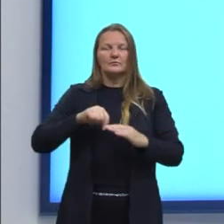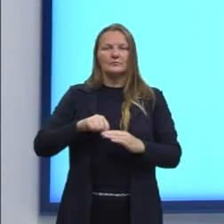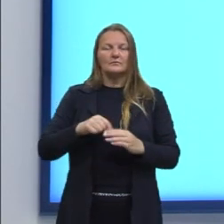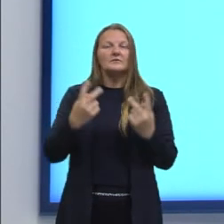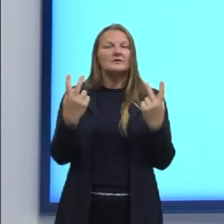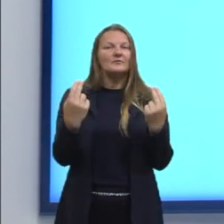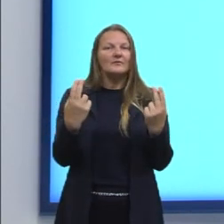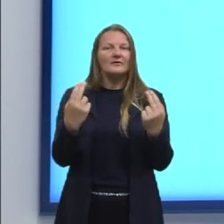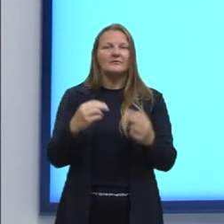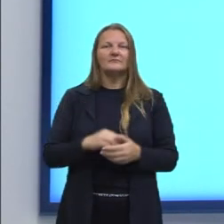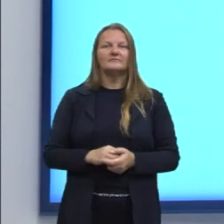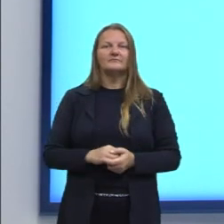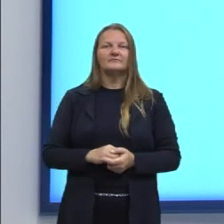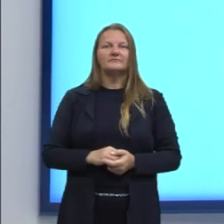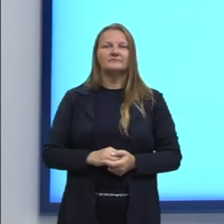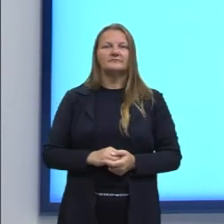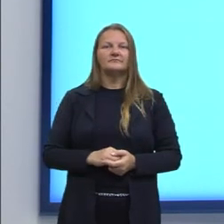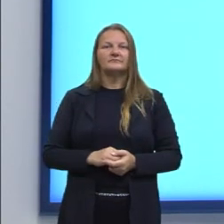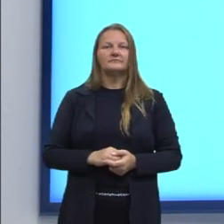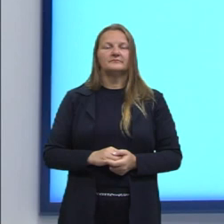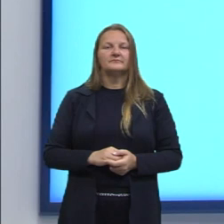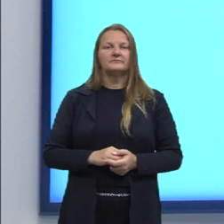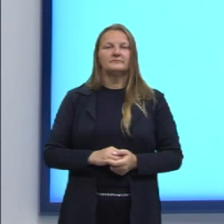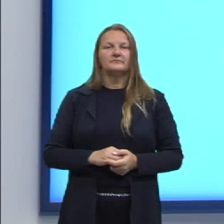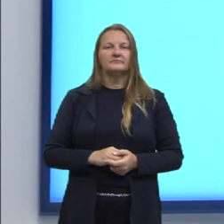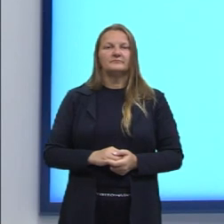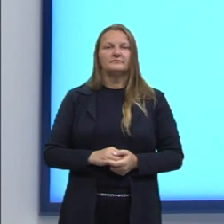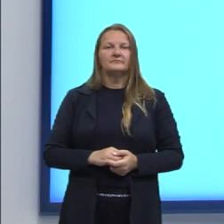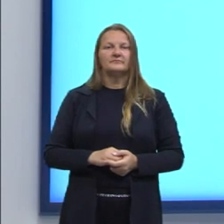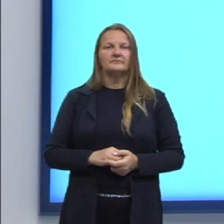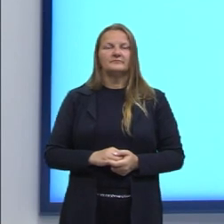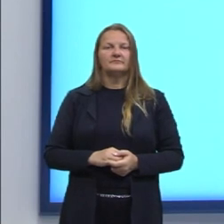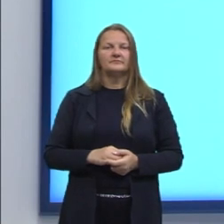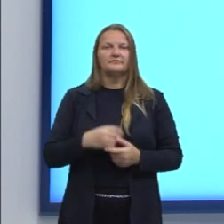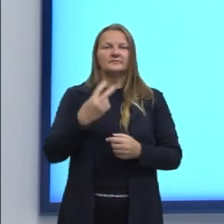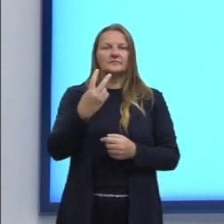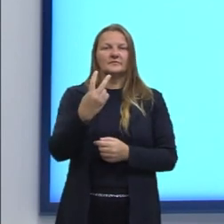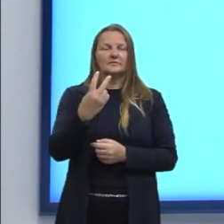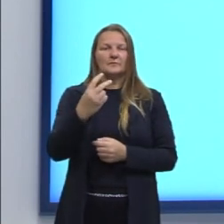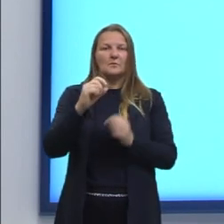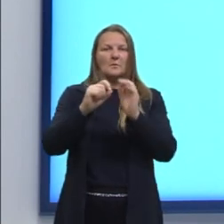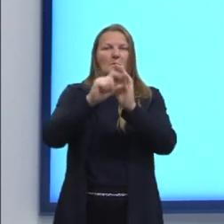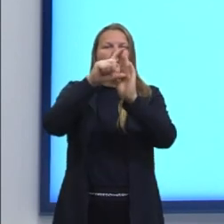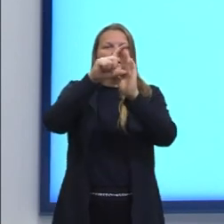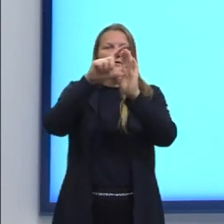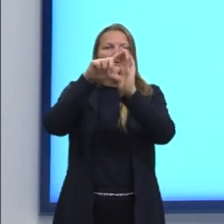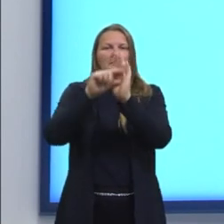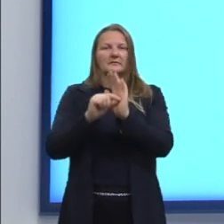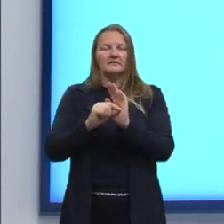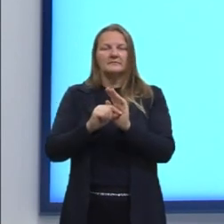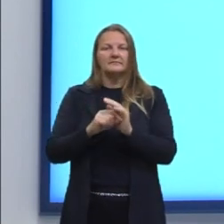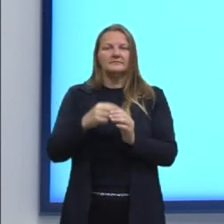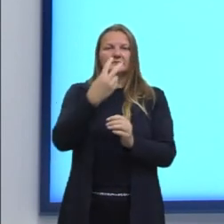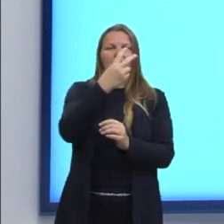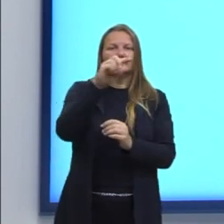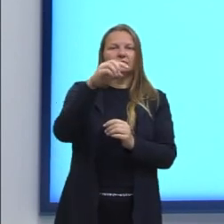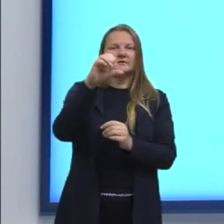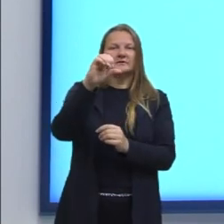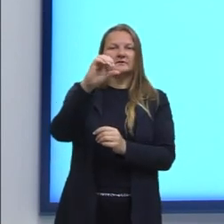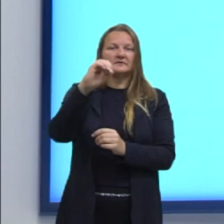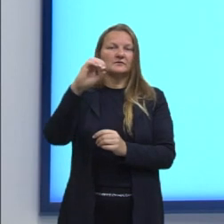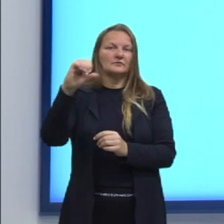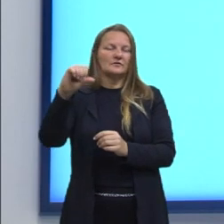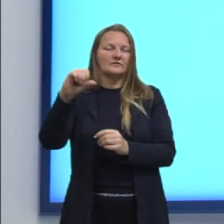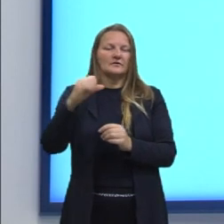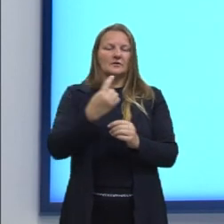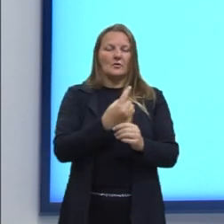nós vamos fazendo agora com os valores que restaram. Depois desses, nós tínhamos 2,09 e